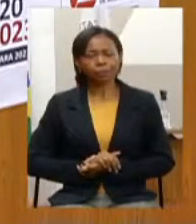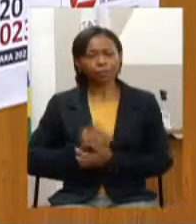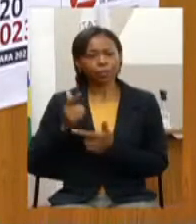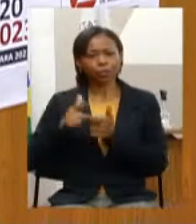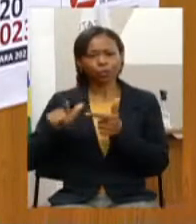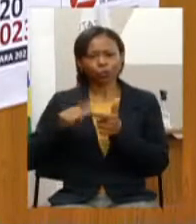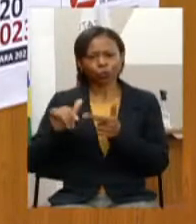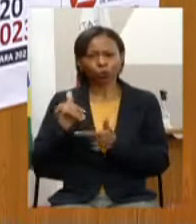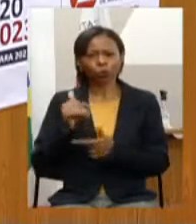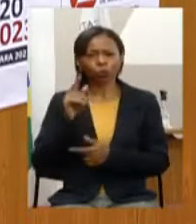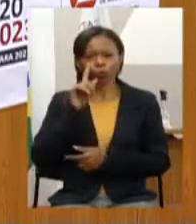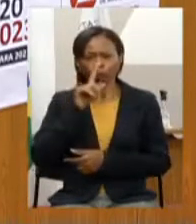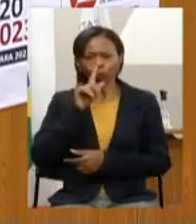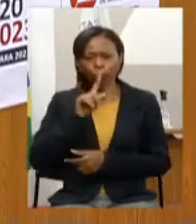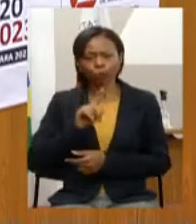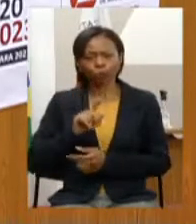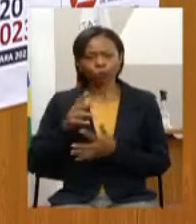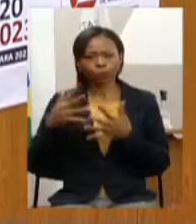pronto